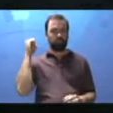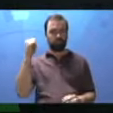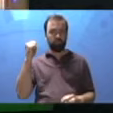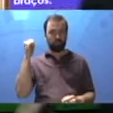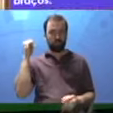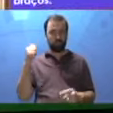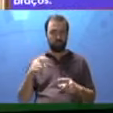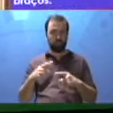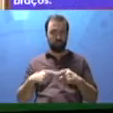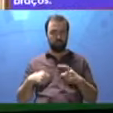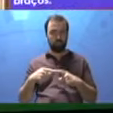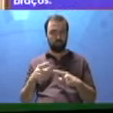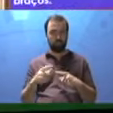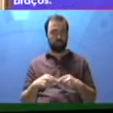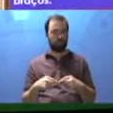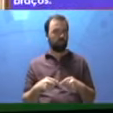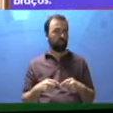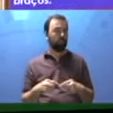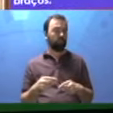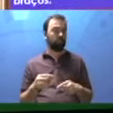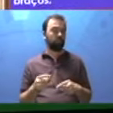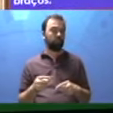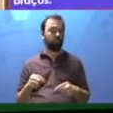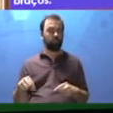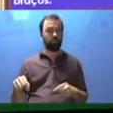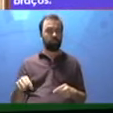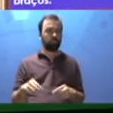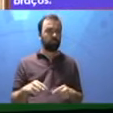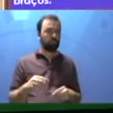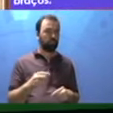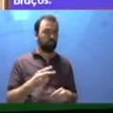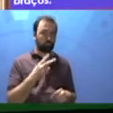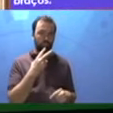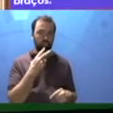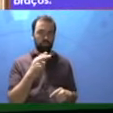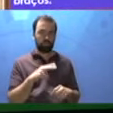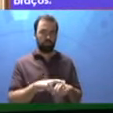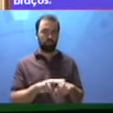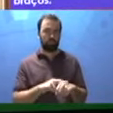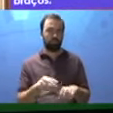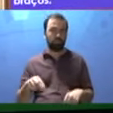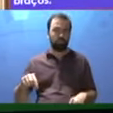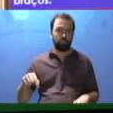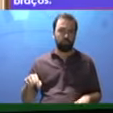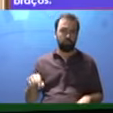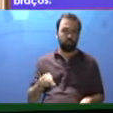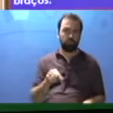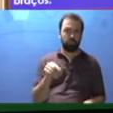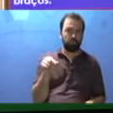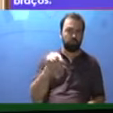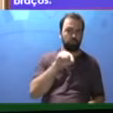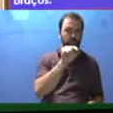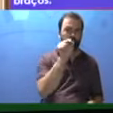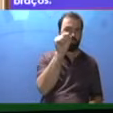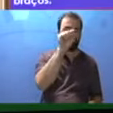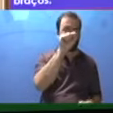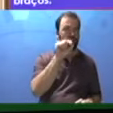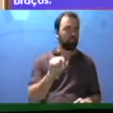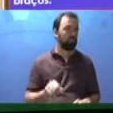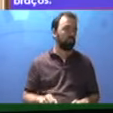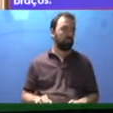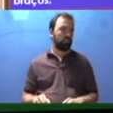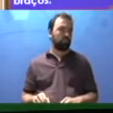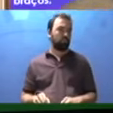caça e pesca. Vamos traçar? Qual que é o mais curto? Olha lá. Foi esse que você fez?